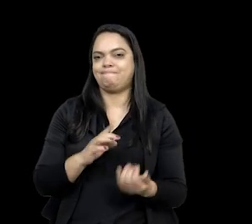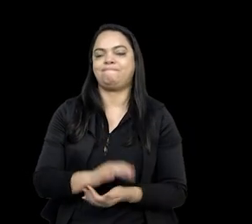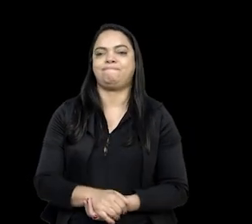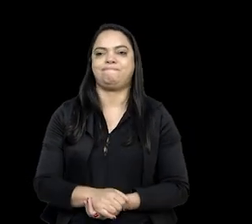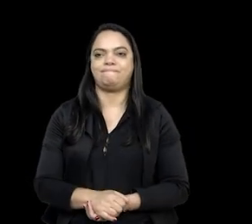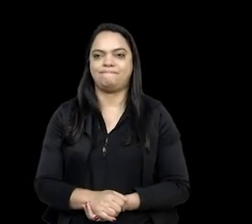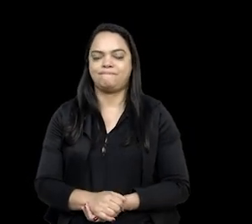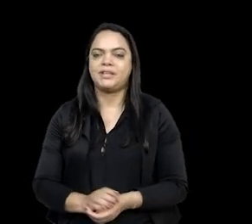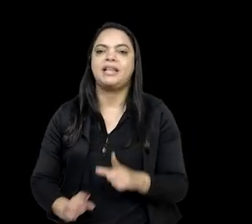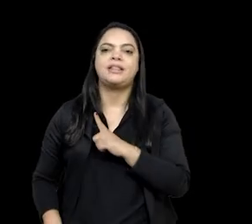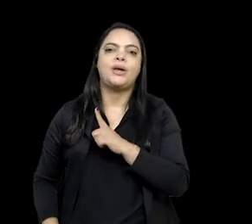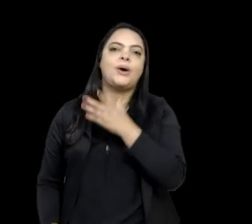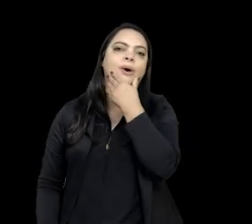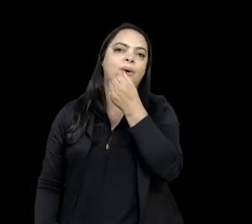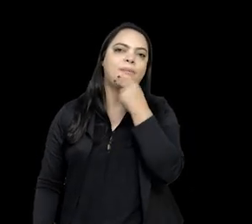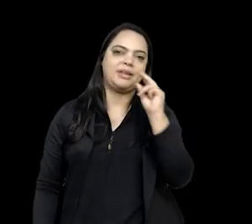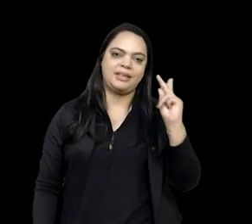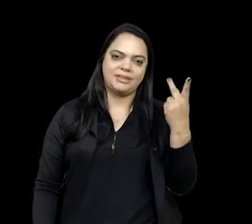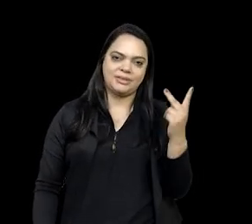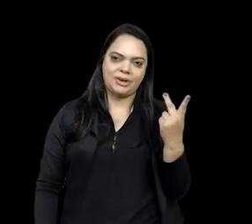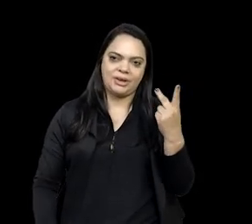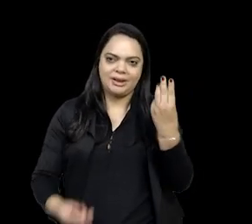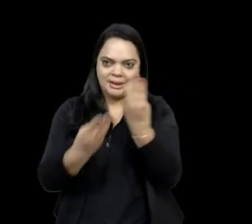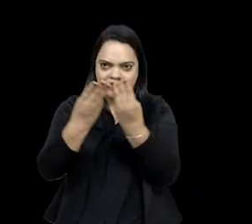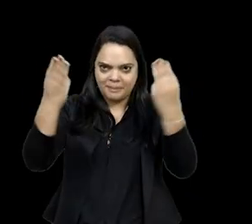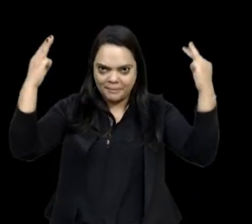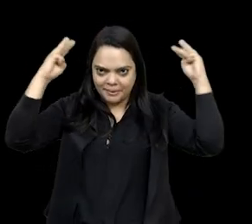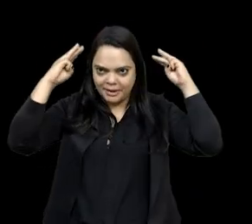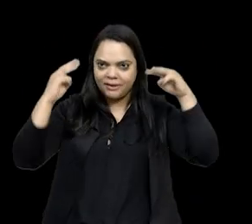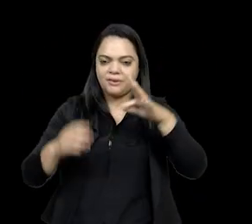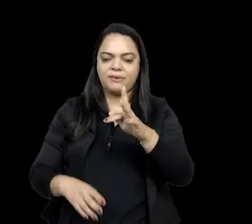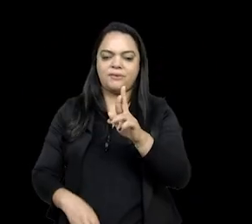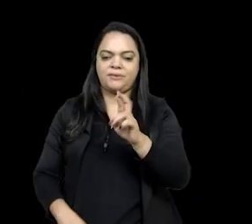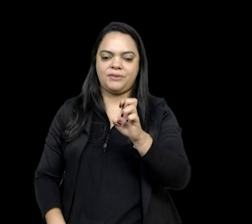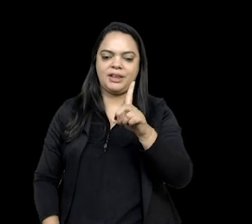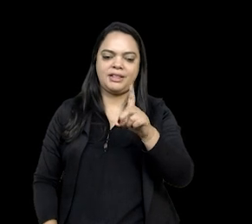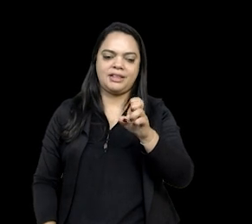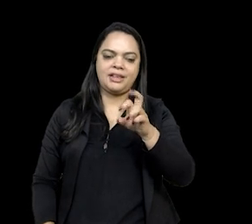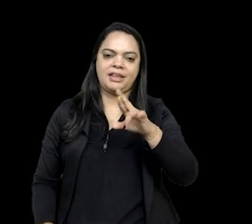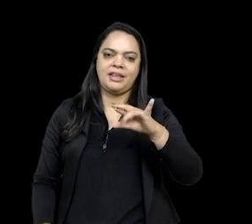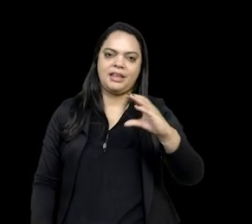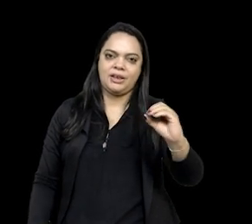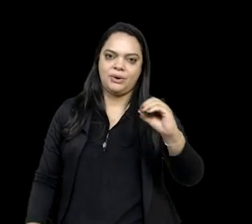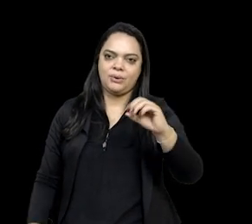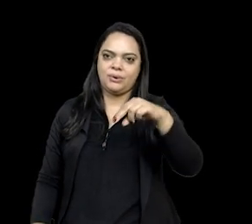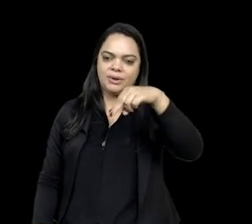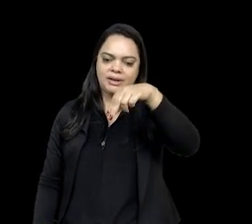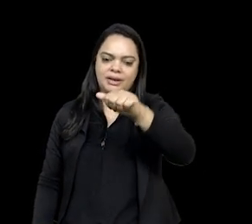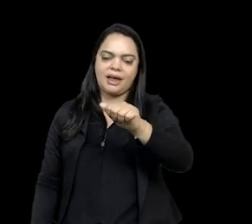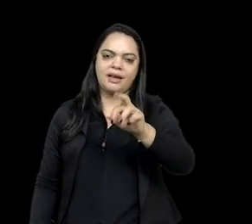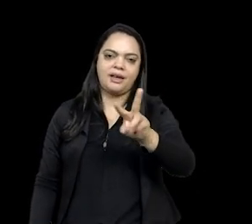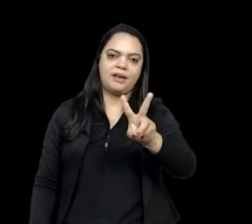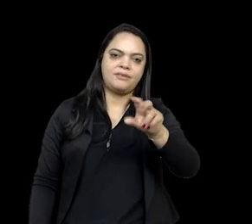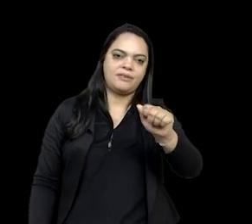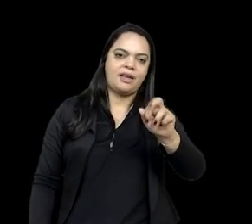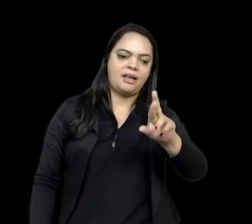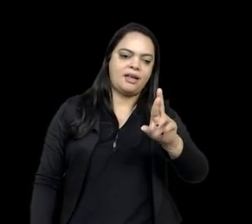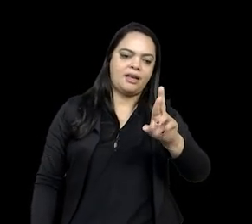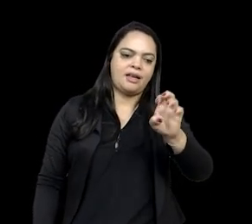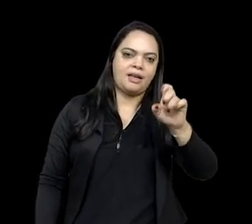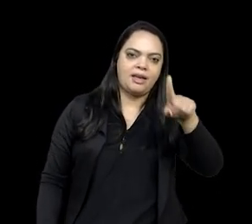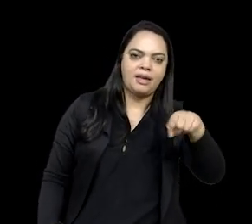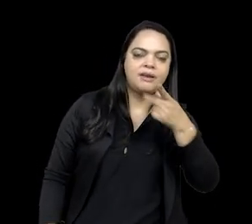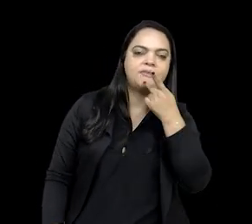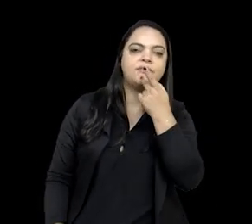historiador mexicano que deve conhecer o Federico Navarrete, ele trabalha com outros conceitos de identidade, né, ele disse que a identidade